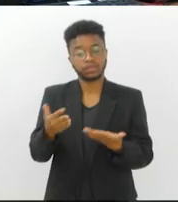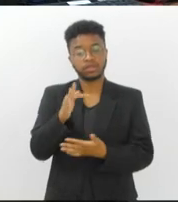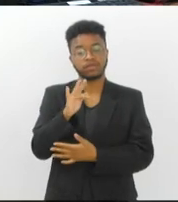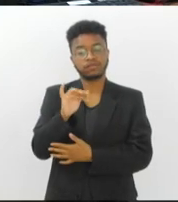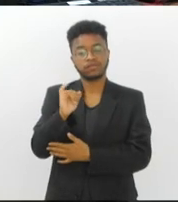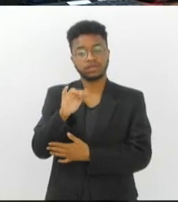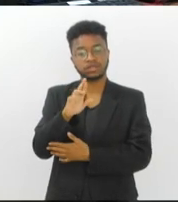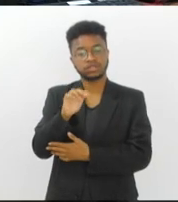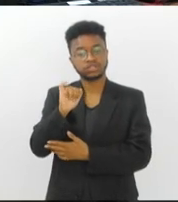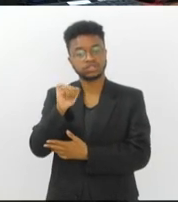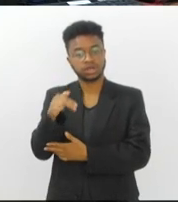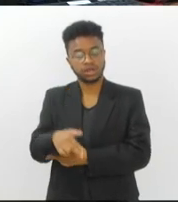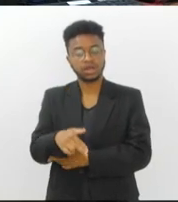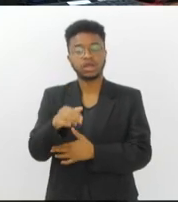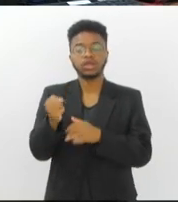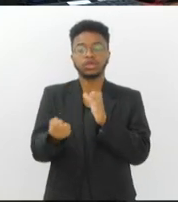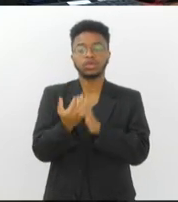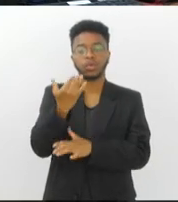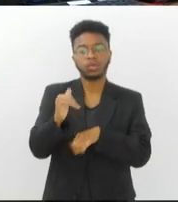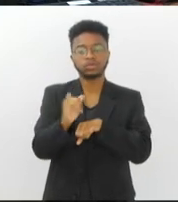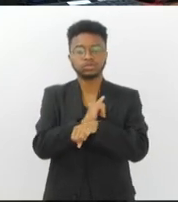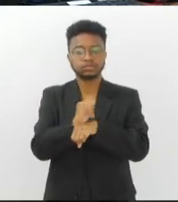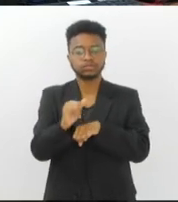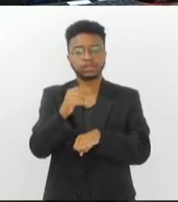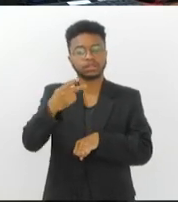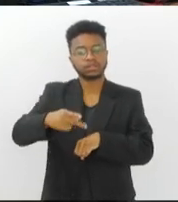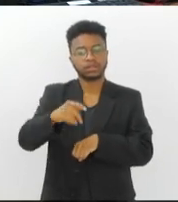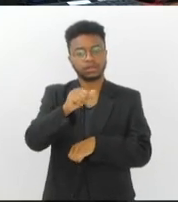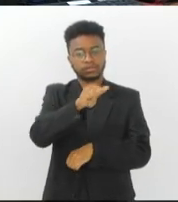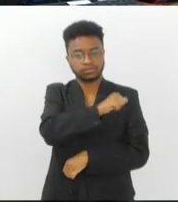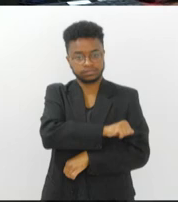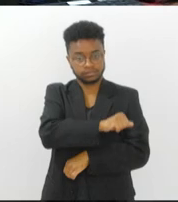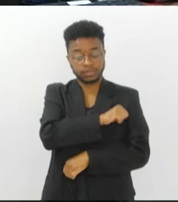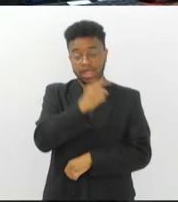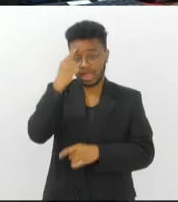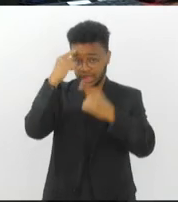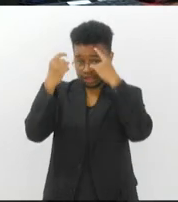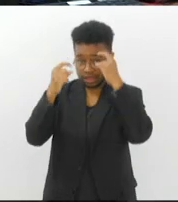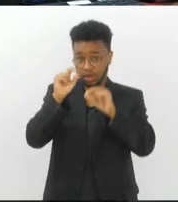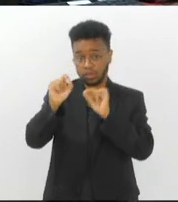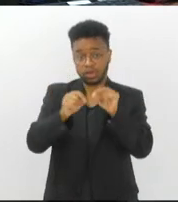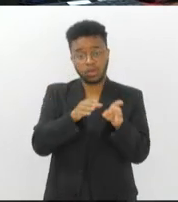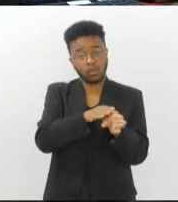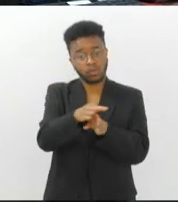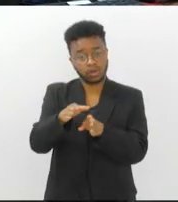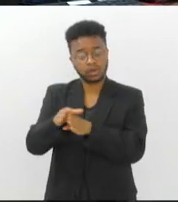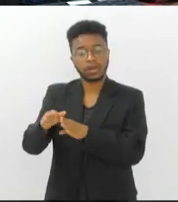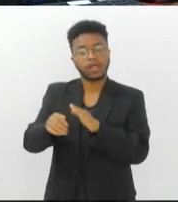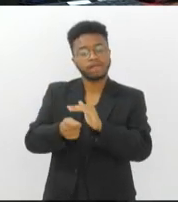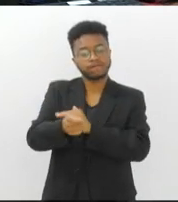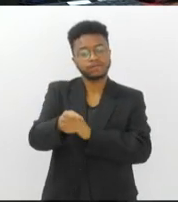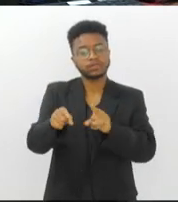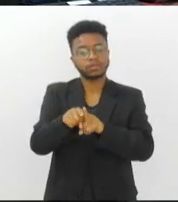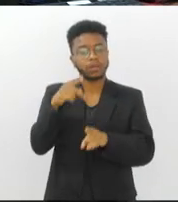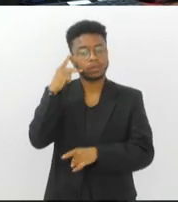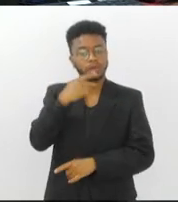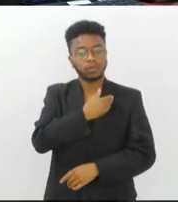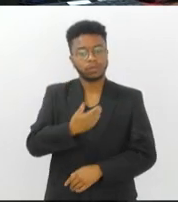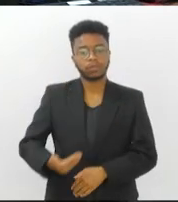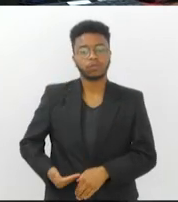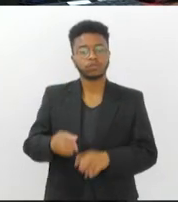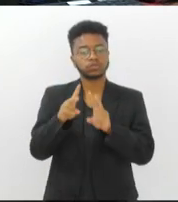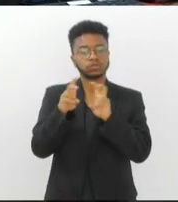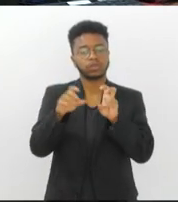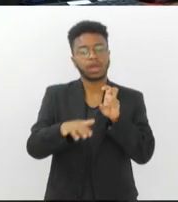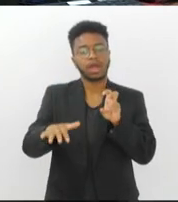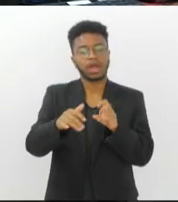estratégico para o Rio de Janeiro. A ideia é orientar os investidores e as políticas públicas em relação ao mercado de energia. O